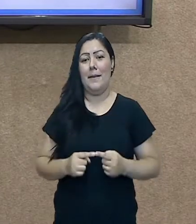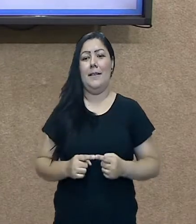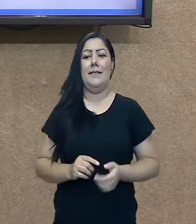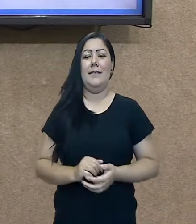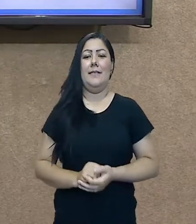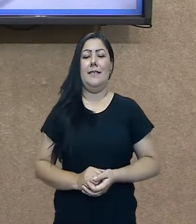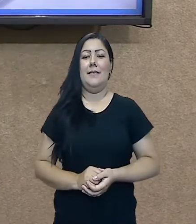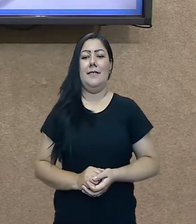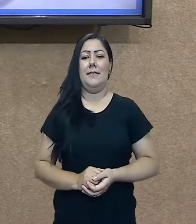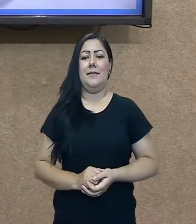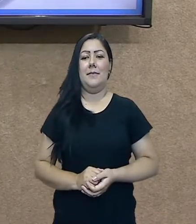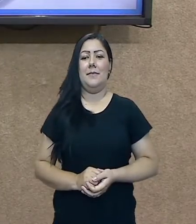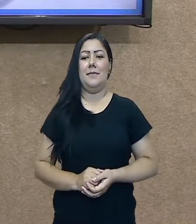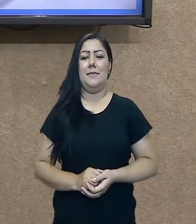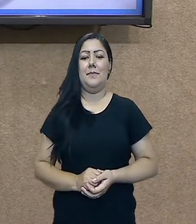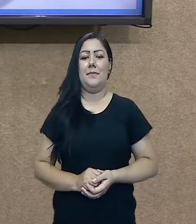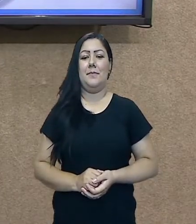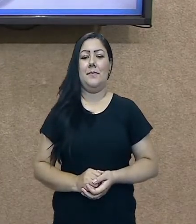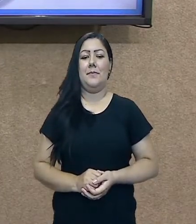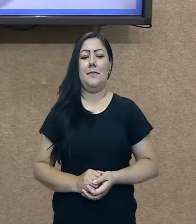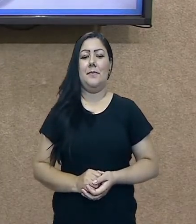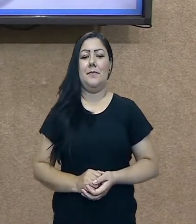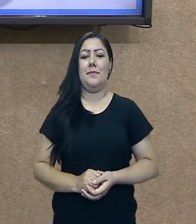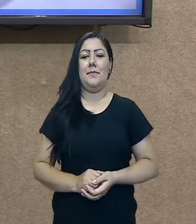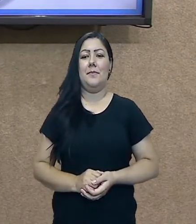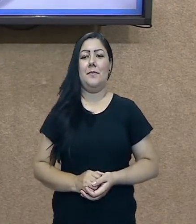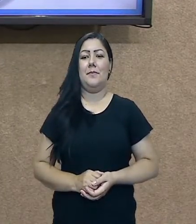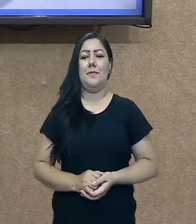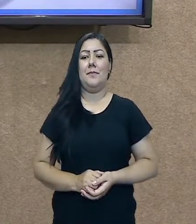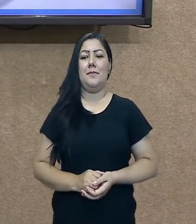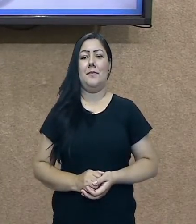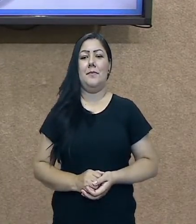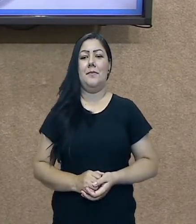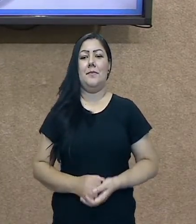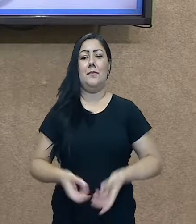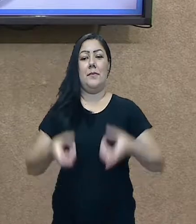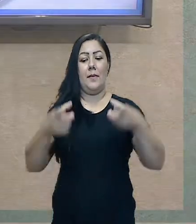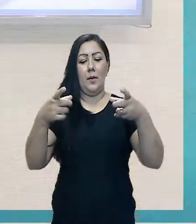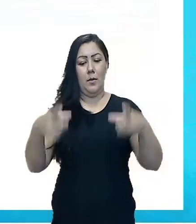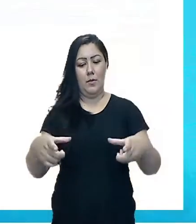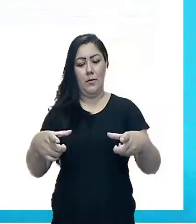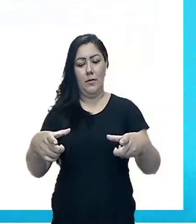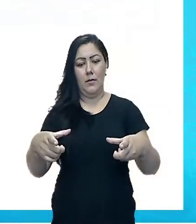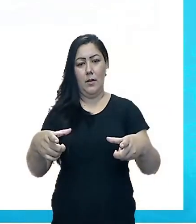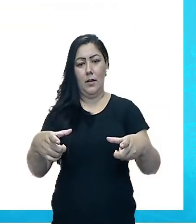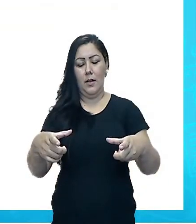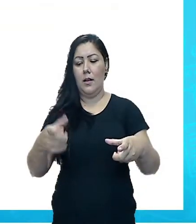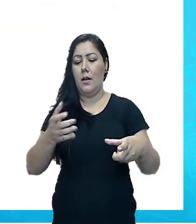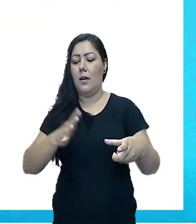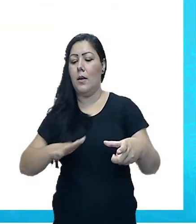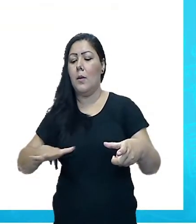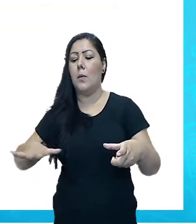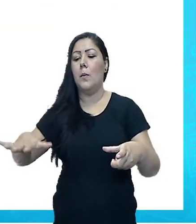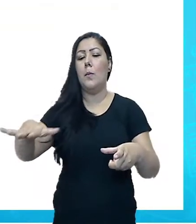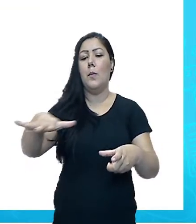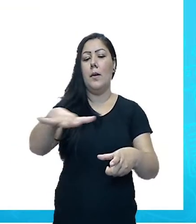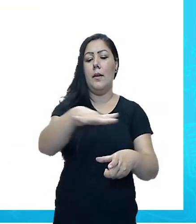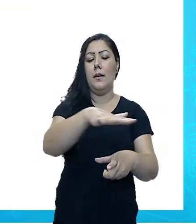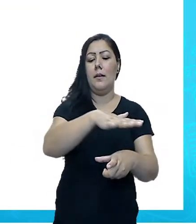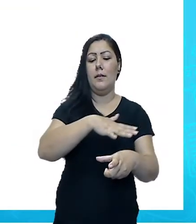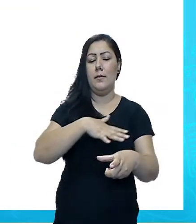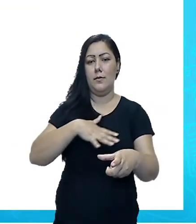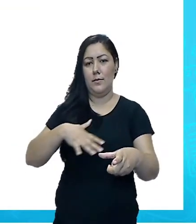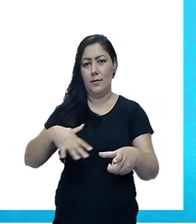Oi? O lugar é uma parte do espaço aonde vivemos.